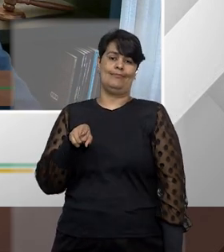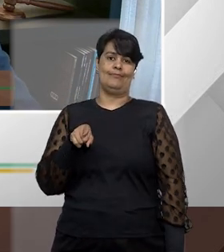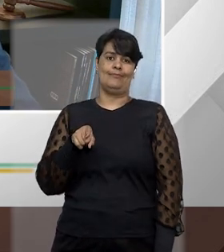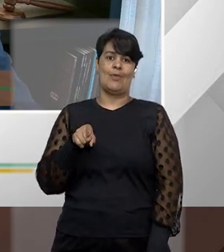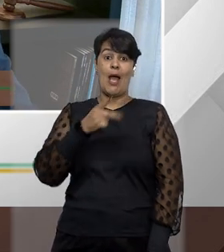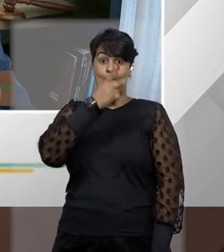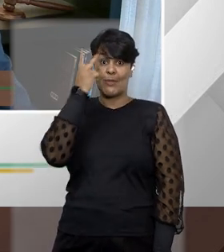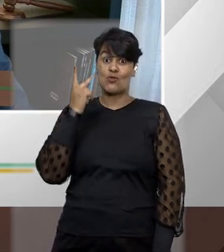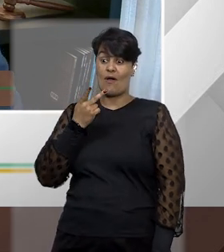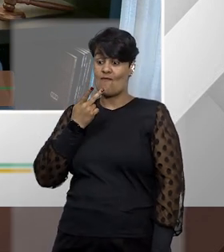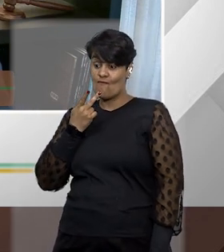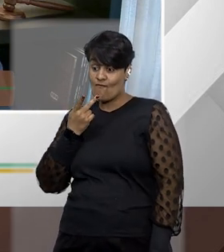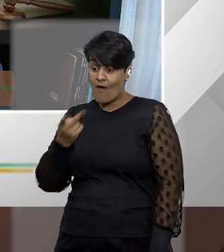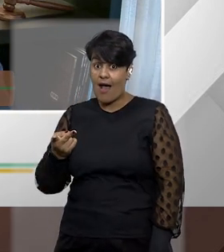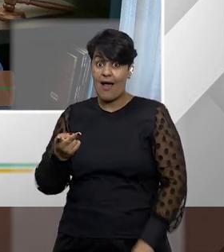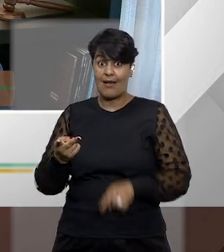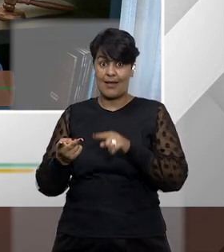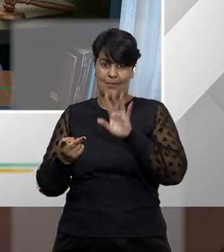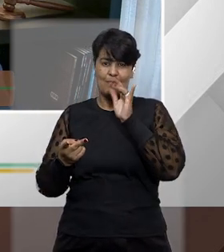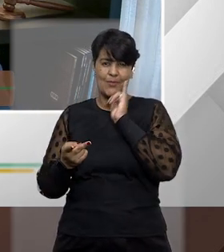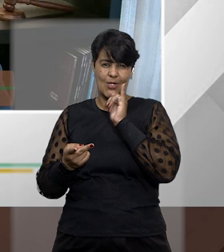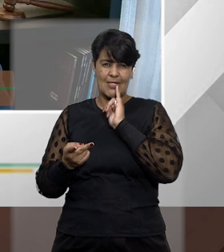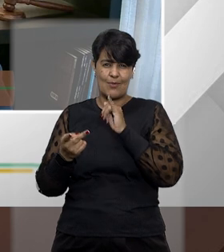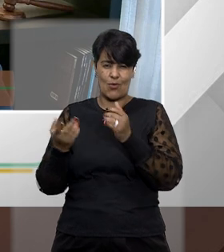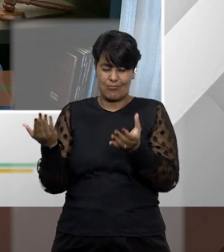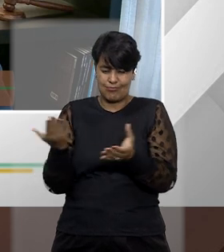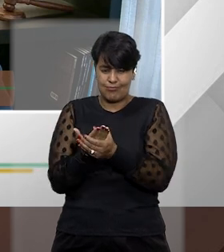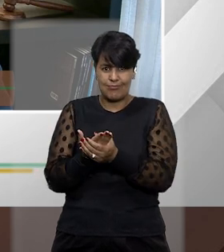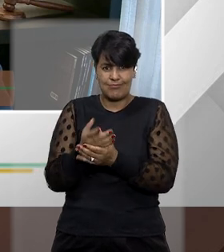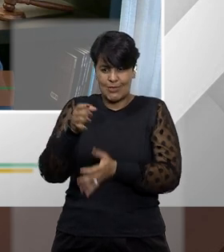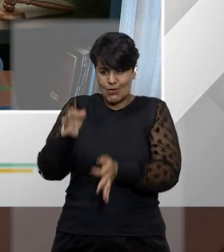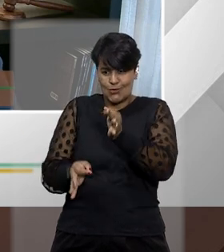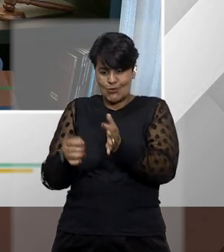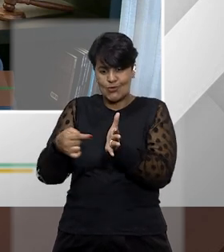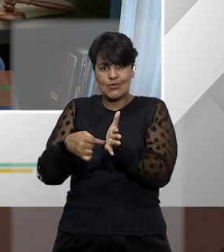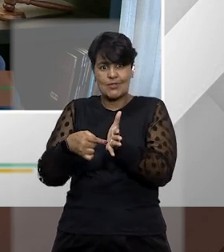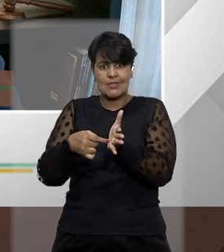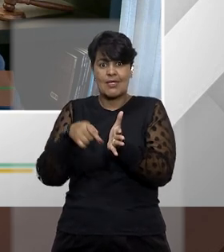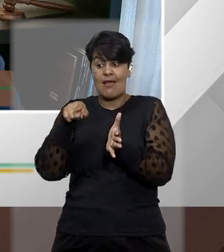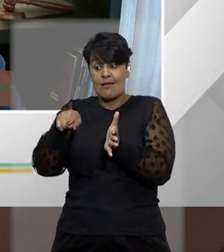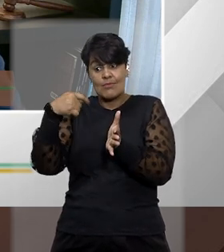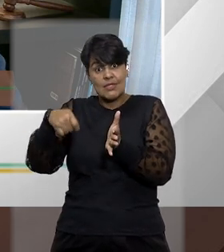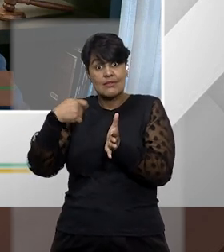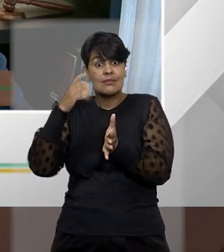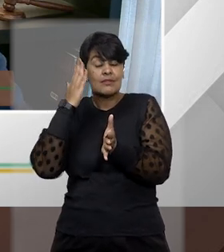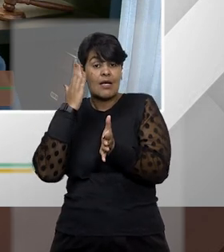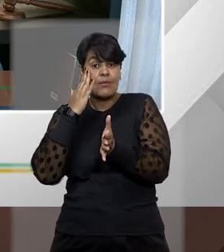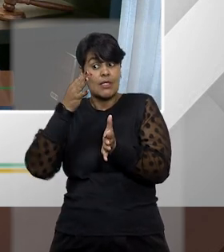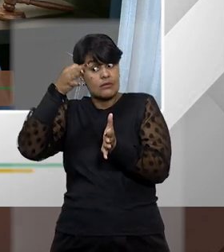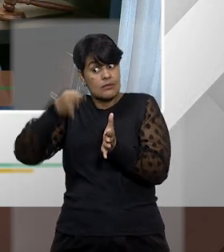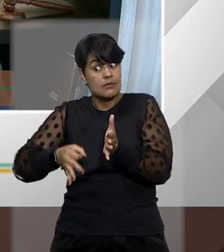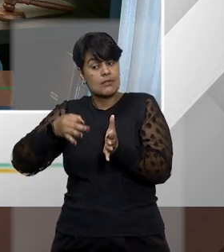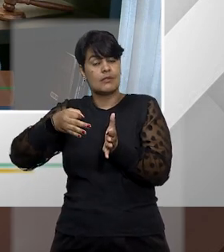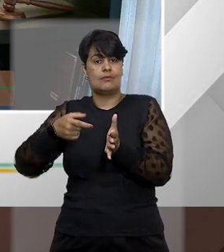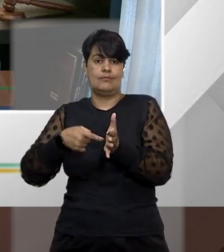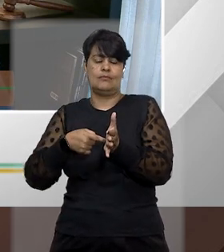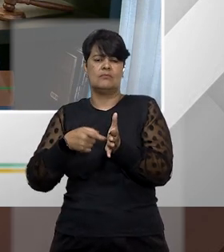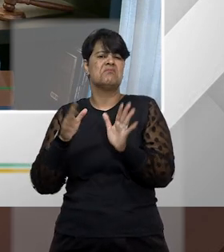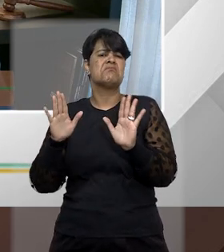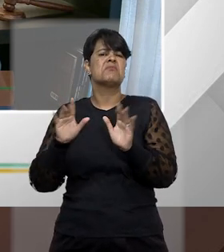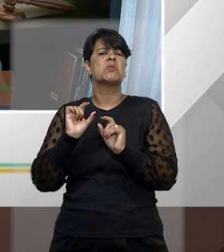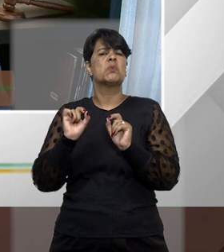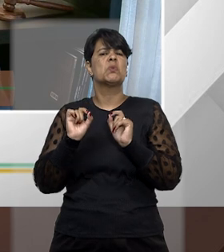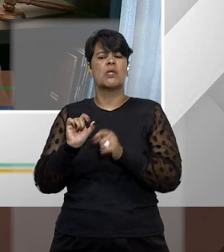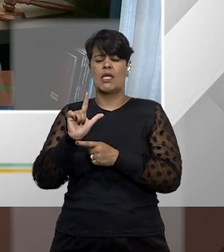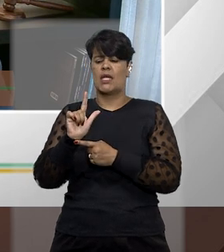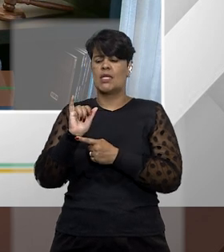cidadão afirma, na sua ação judicial perante o poder judiciário, o fato que tem que ser líquido e certo. O é